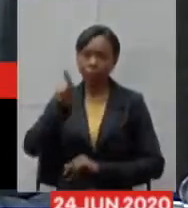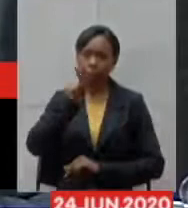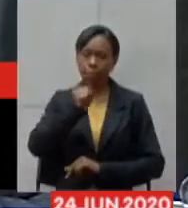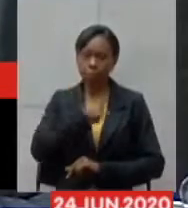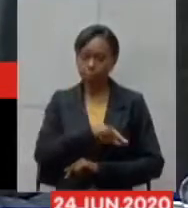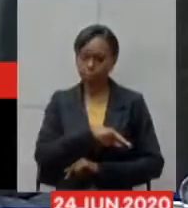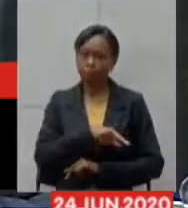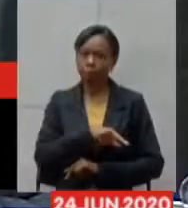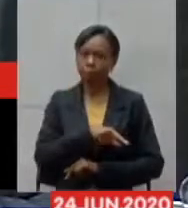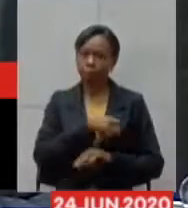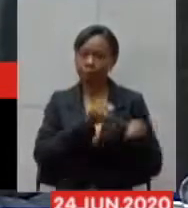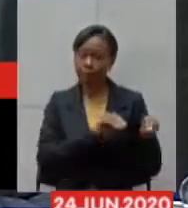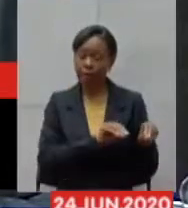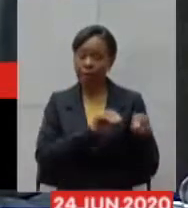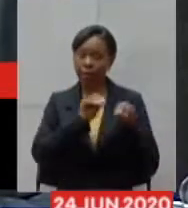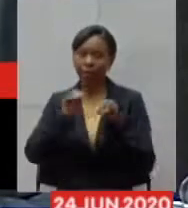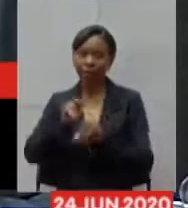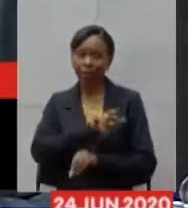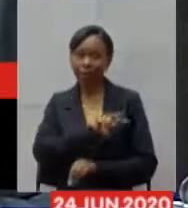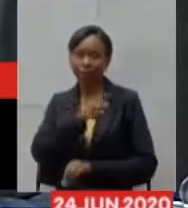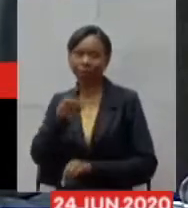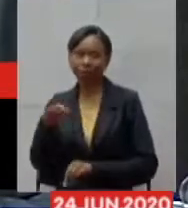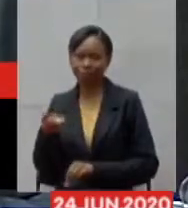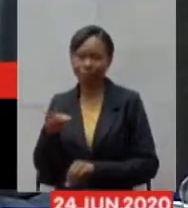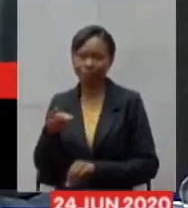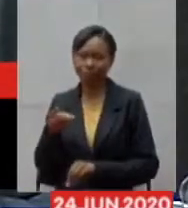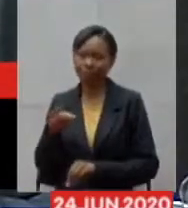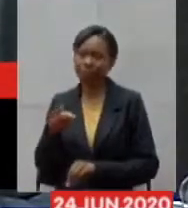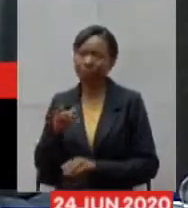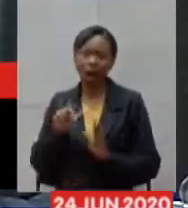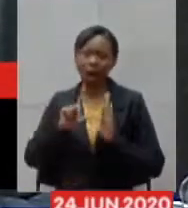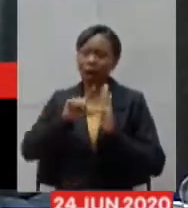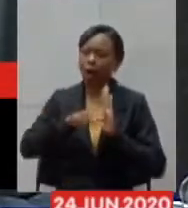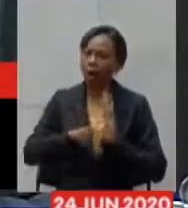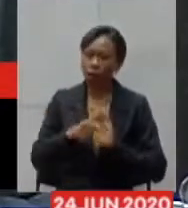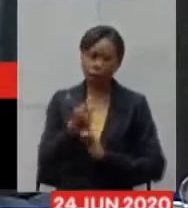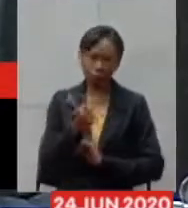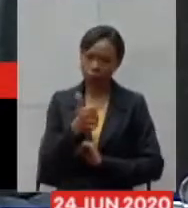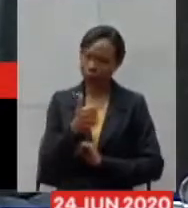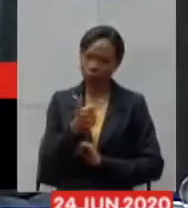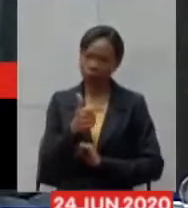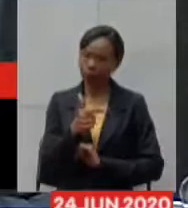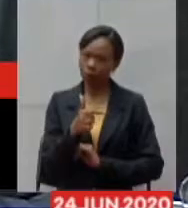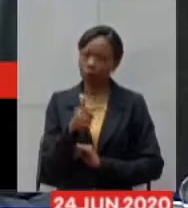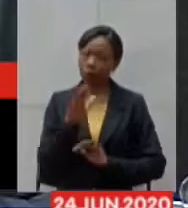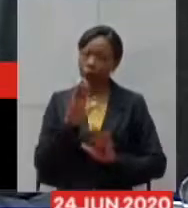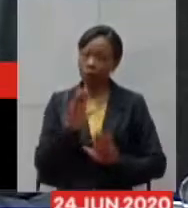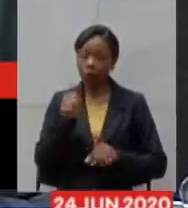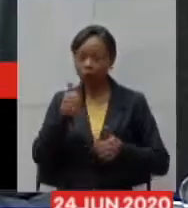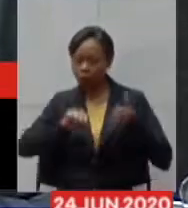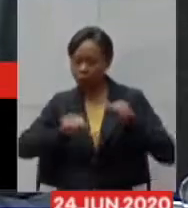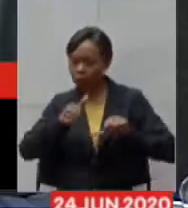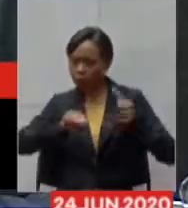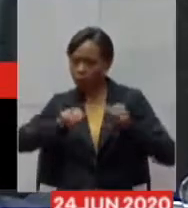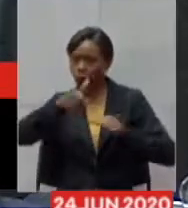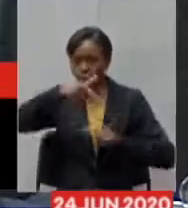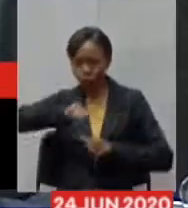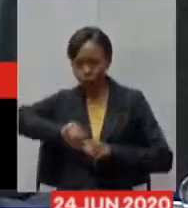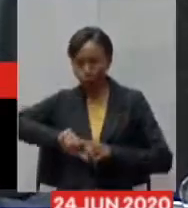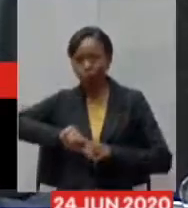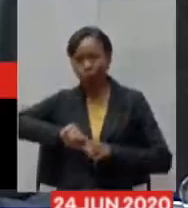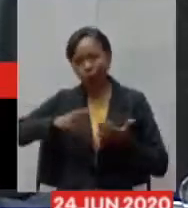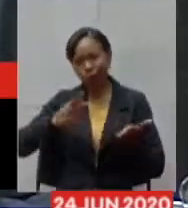transferência ou seja nós não estávamos de uma certa forma atrasado mas uma reavaliação naturalmente acaba levando